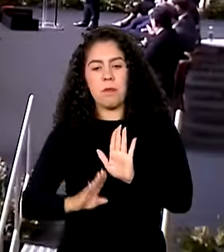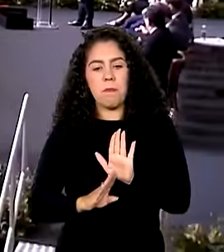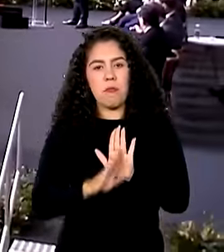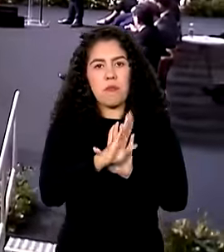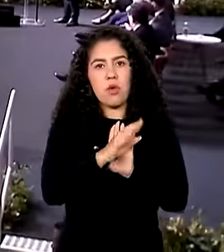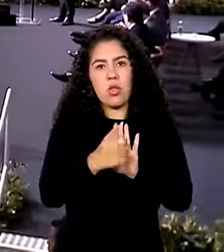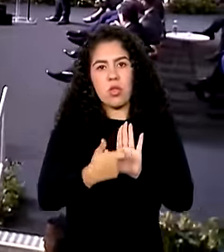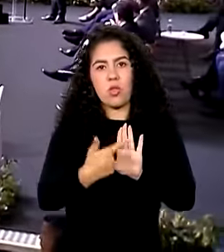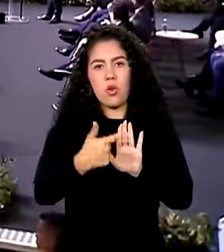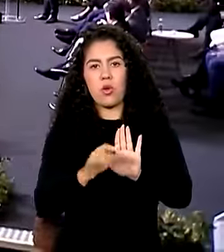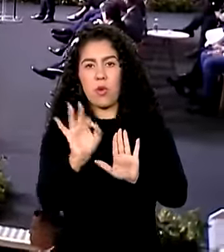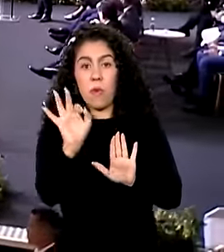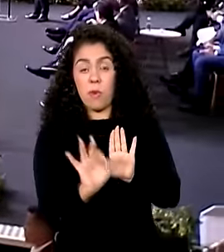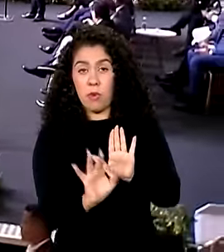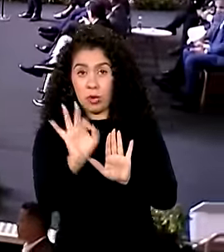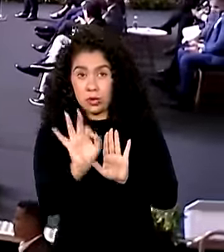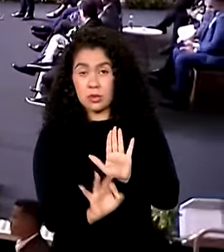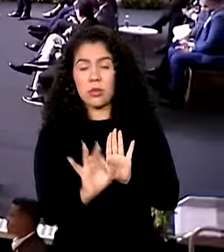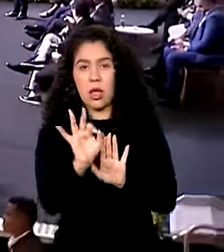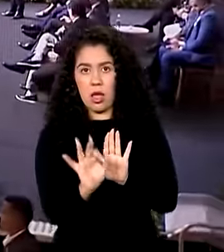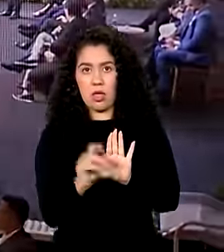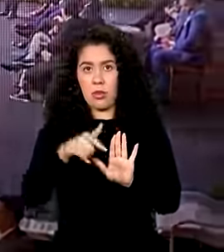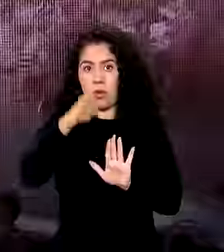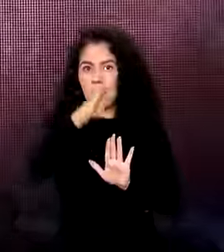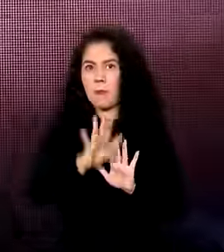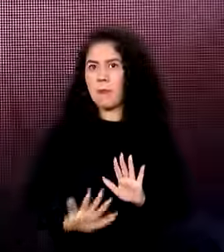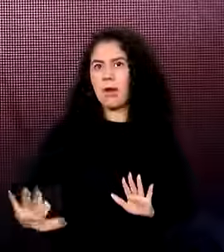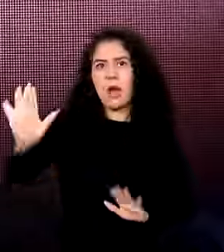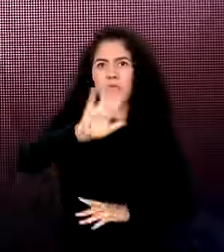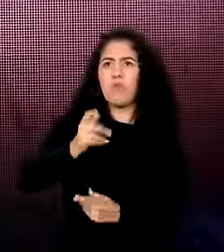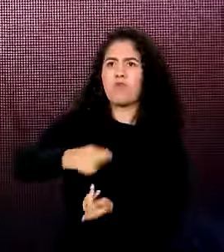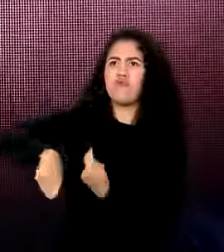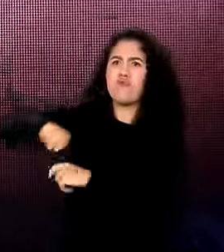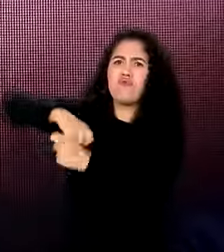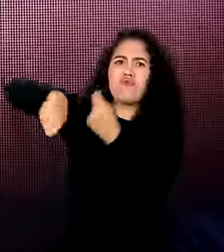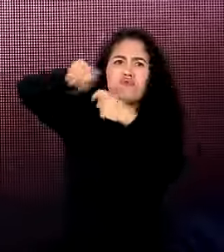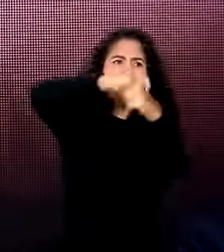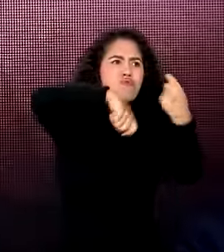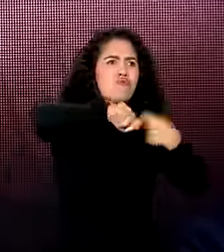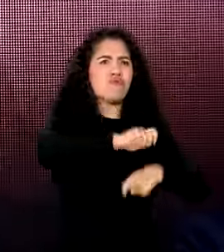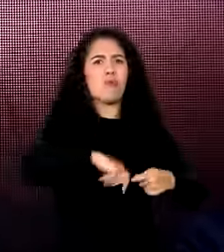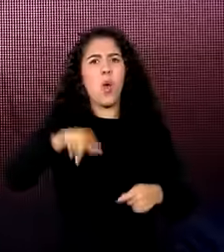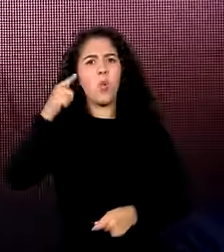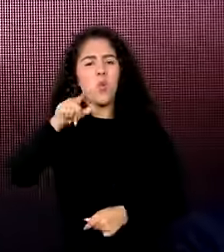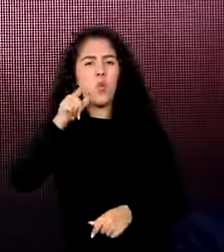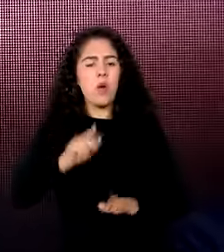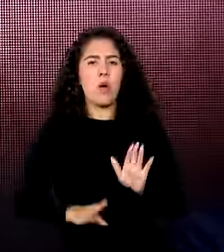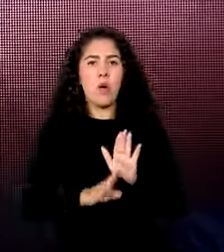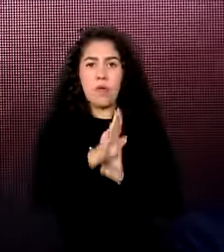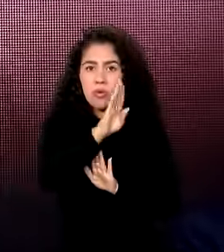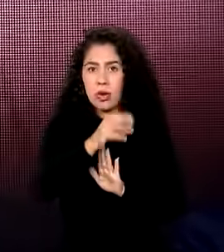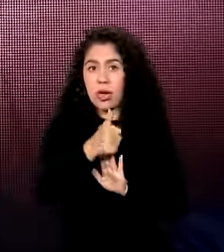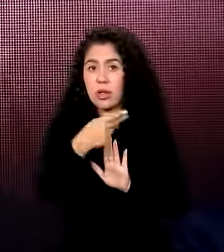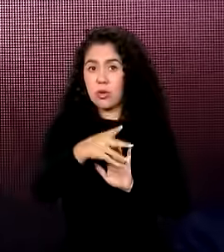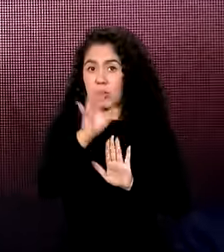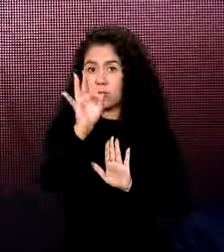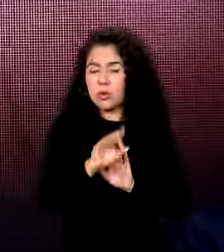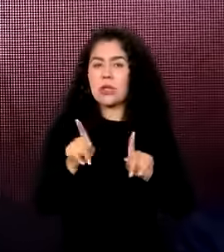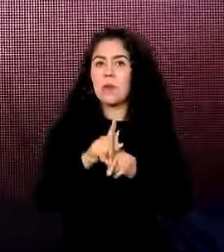os investimentos crescerem no Brasil 14% e as exportações